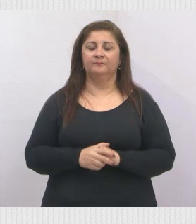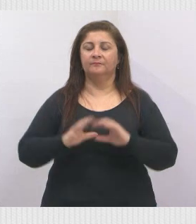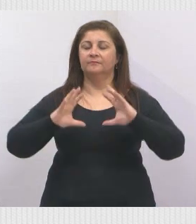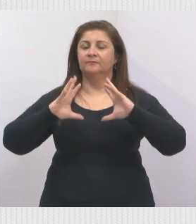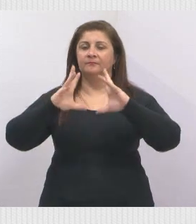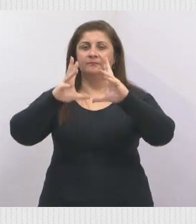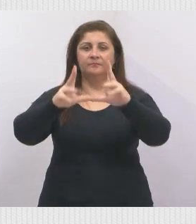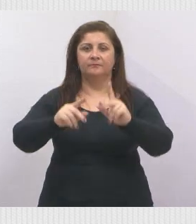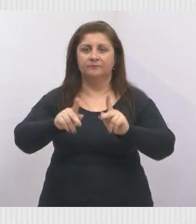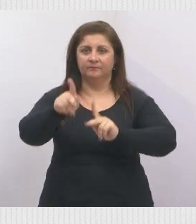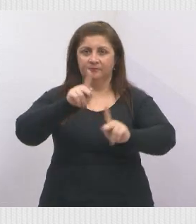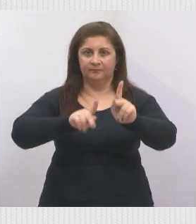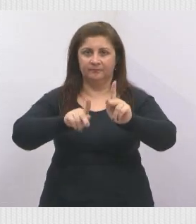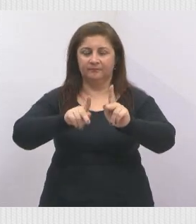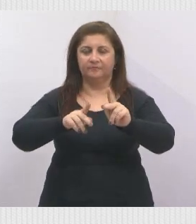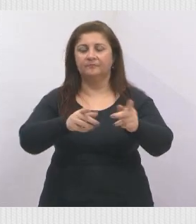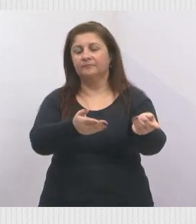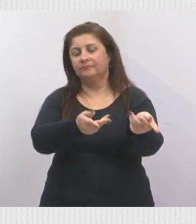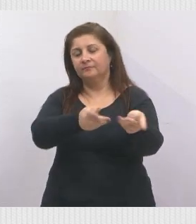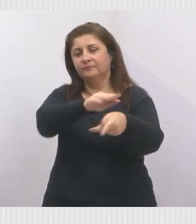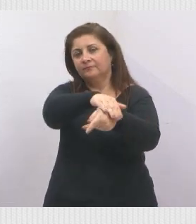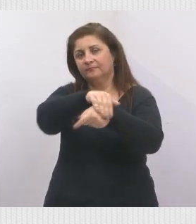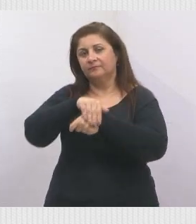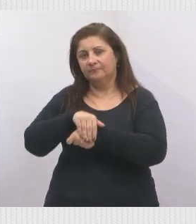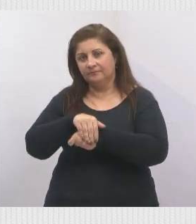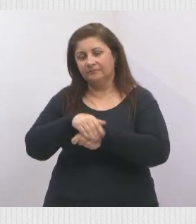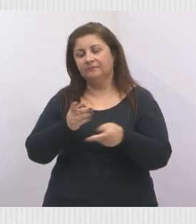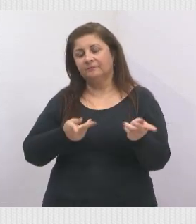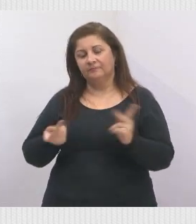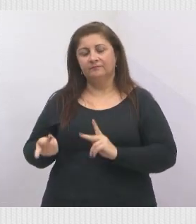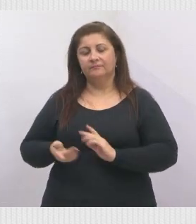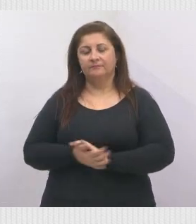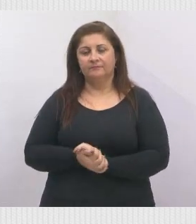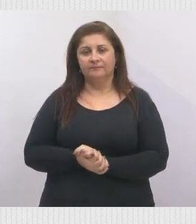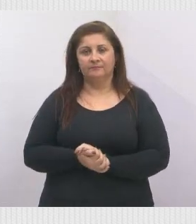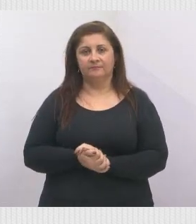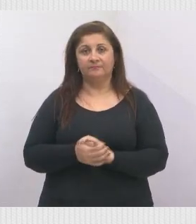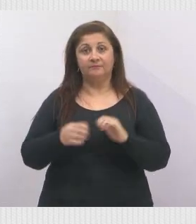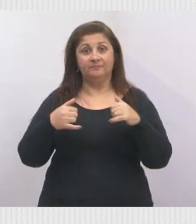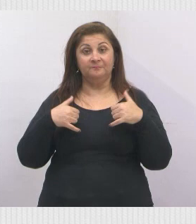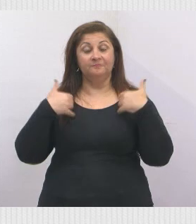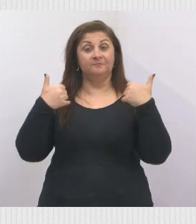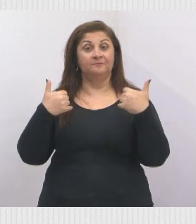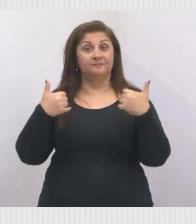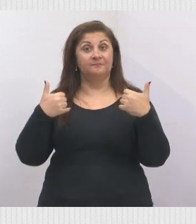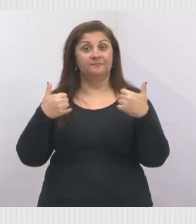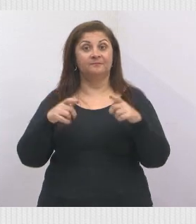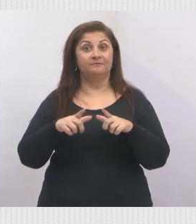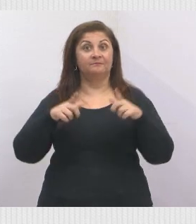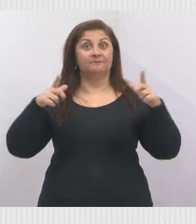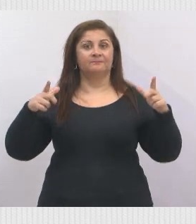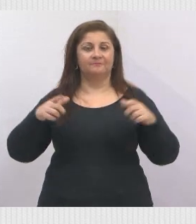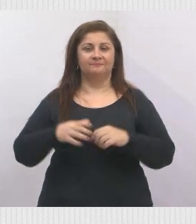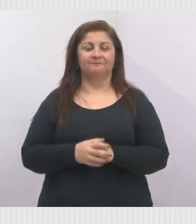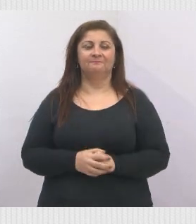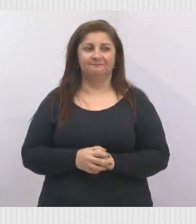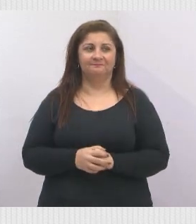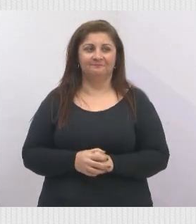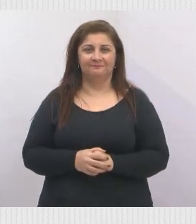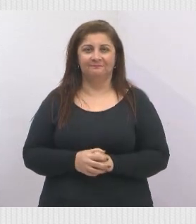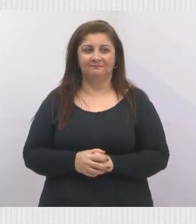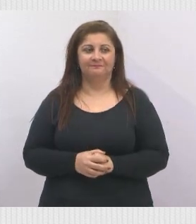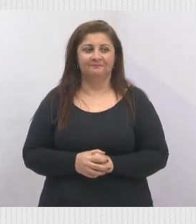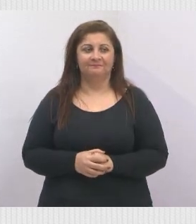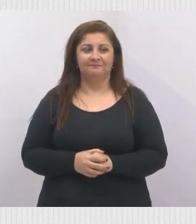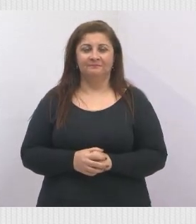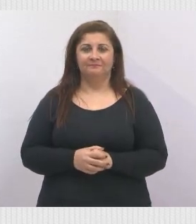a população de Jacareí que participe da festa do Bolinho, será um grande evento para a nossa cidade. Apesar de que os eventos da